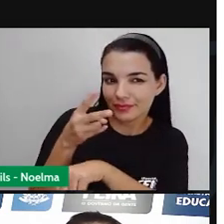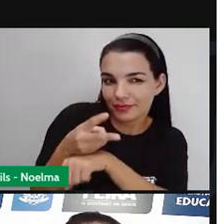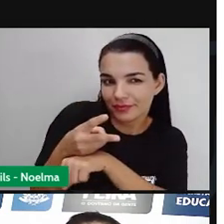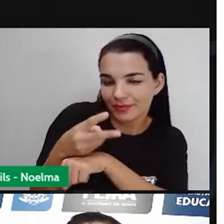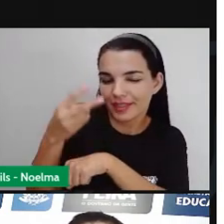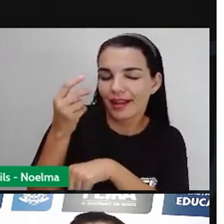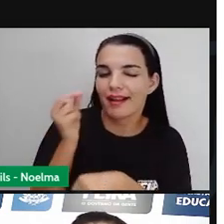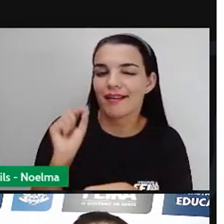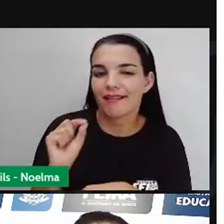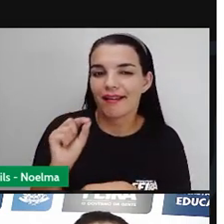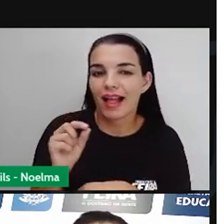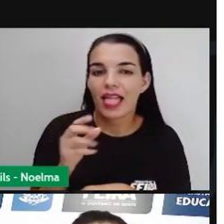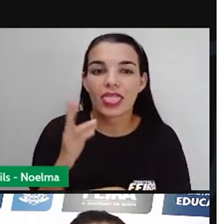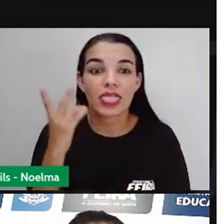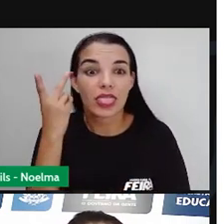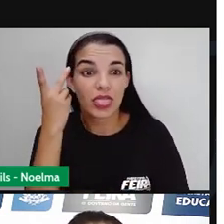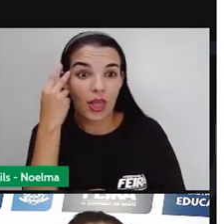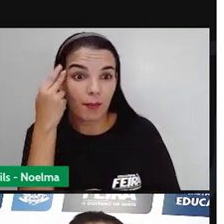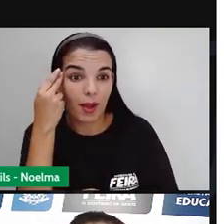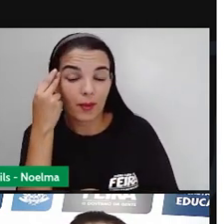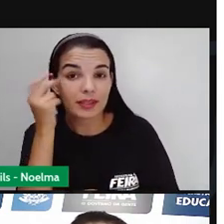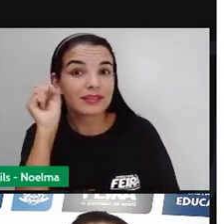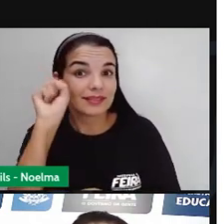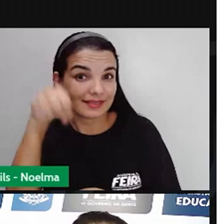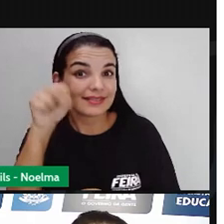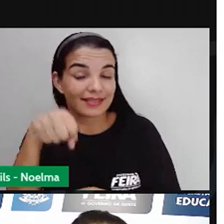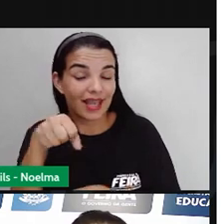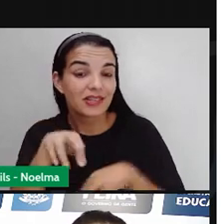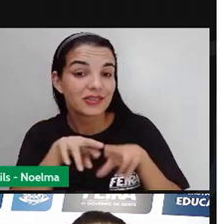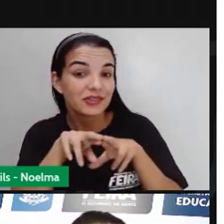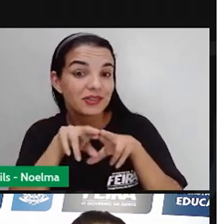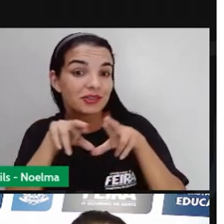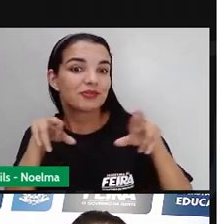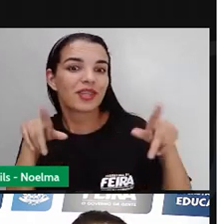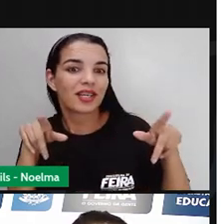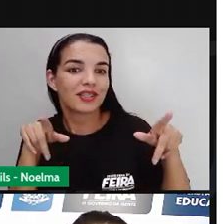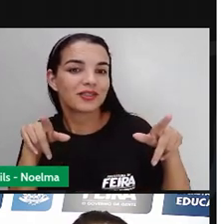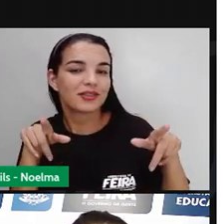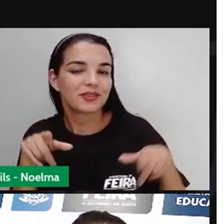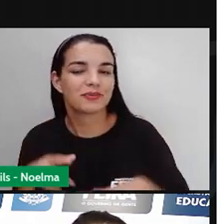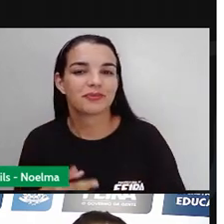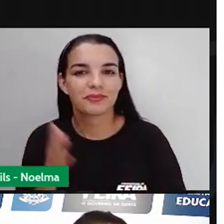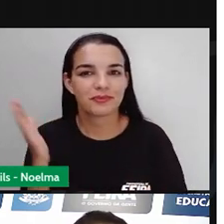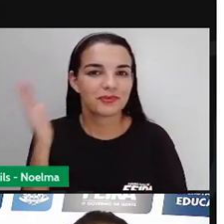aqui sobre normal é ser diferente dos grandes pequeninos. Vamos lá?